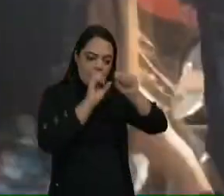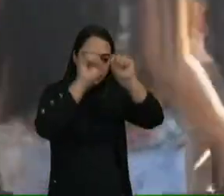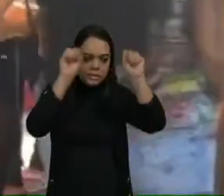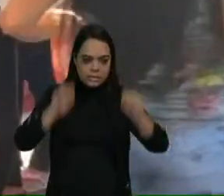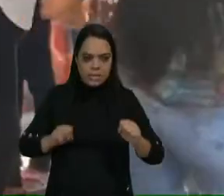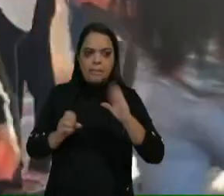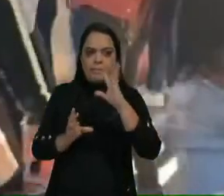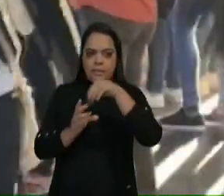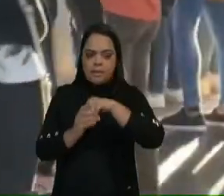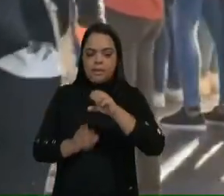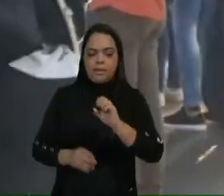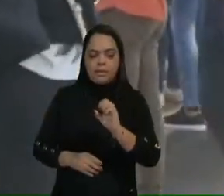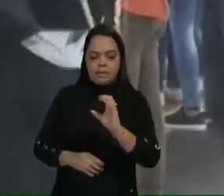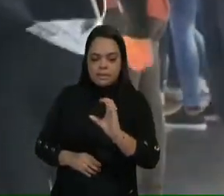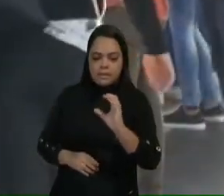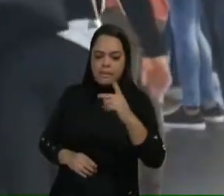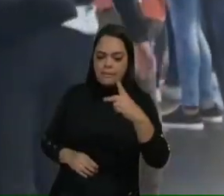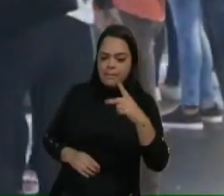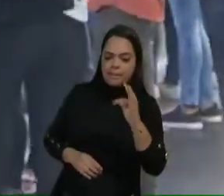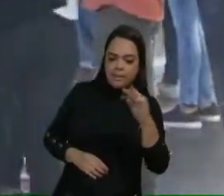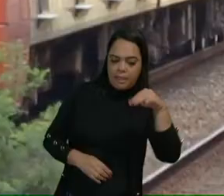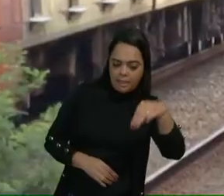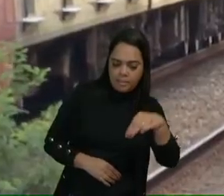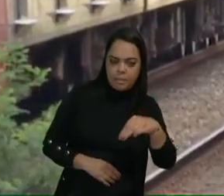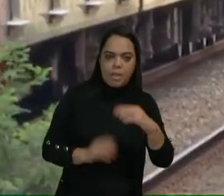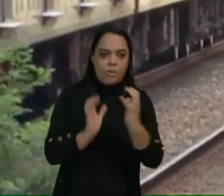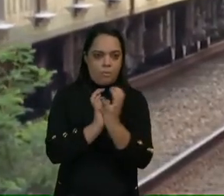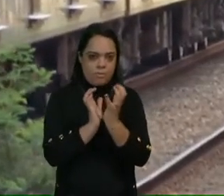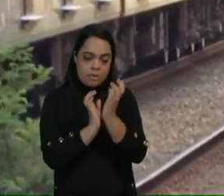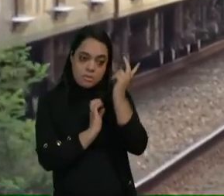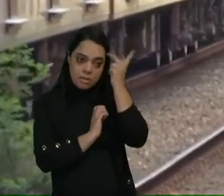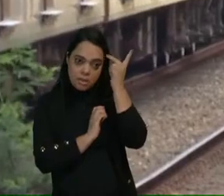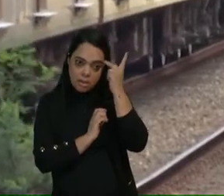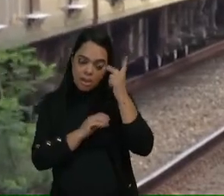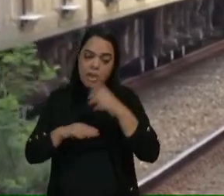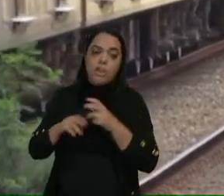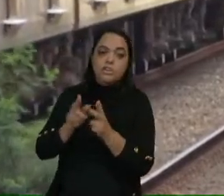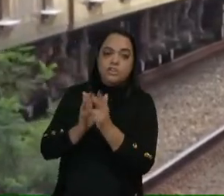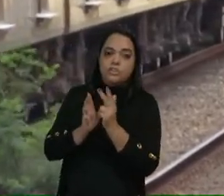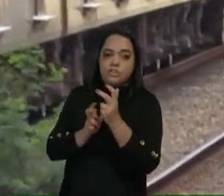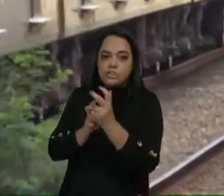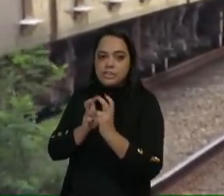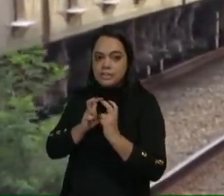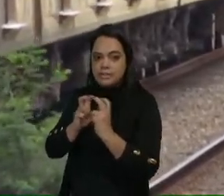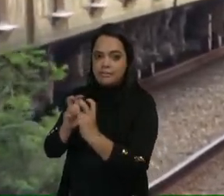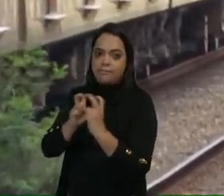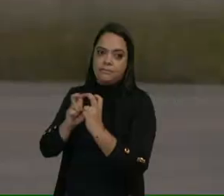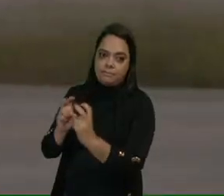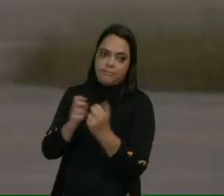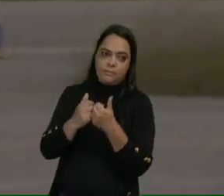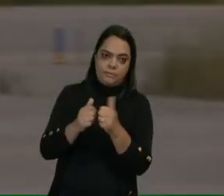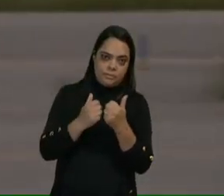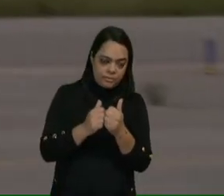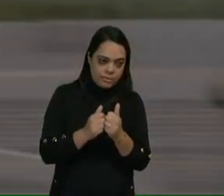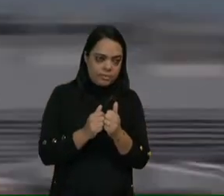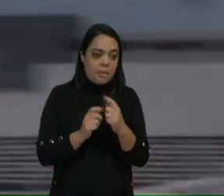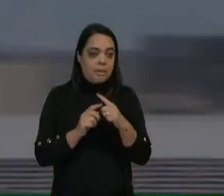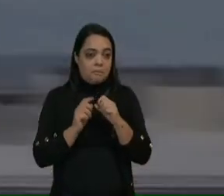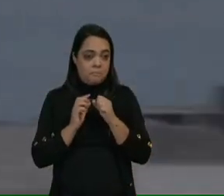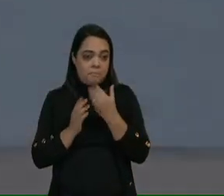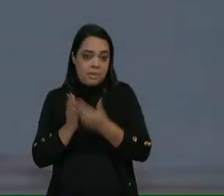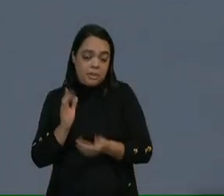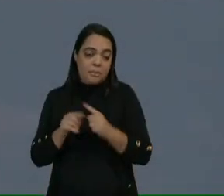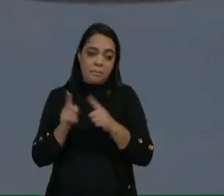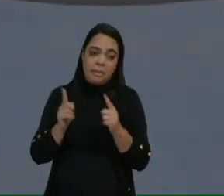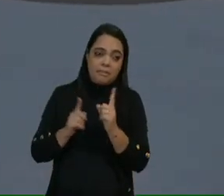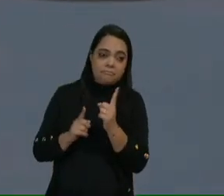CPTM, a Companhia Paulista de Trens Metropolitanos, havia sido invadido, mas não houve nenhum dano. Em Portugal, a companhia